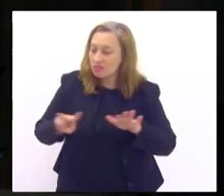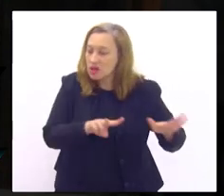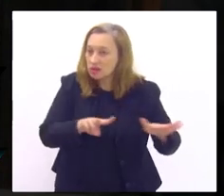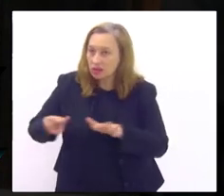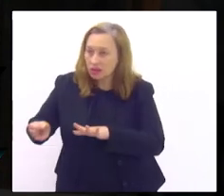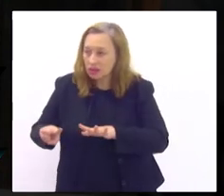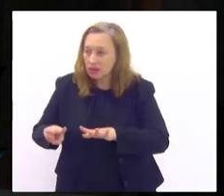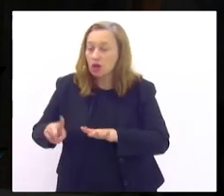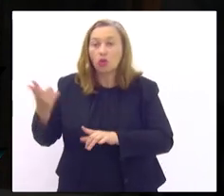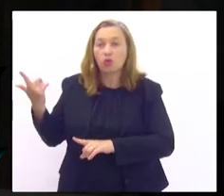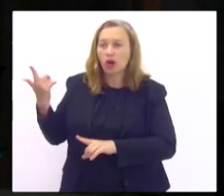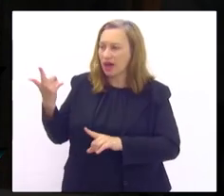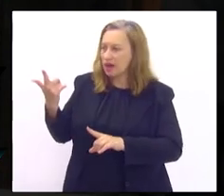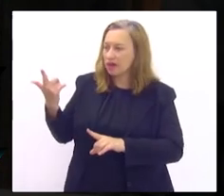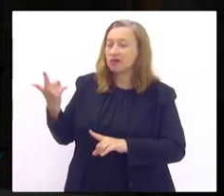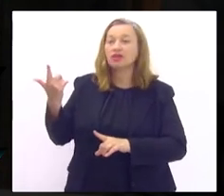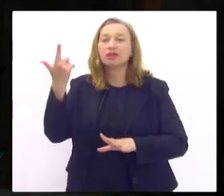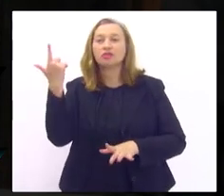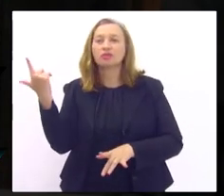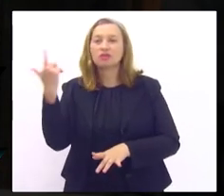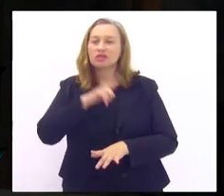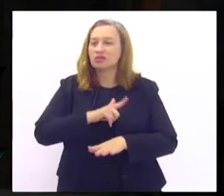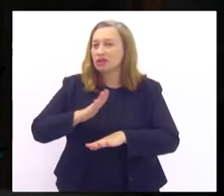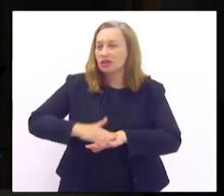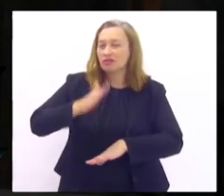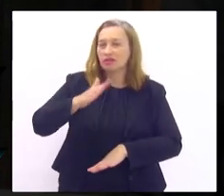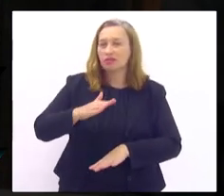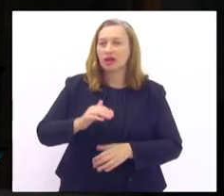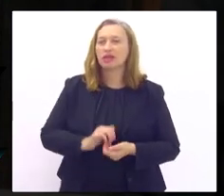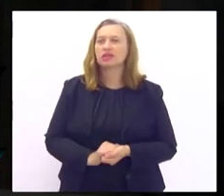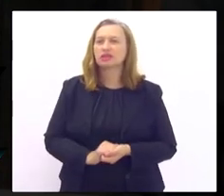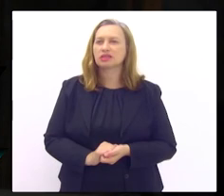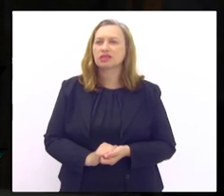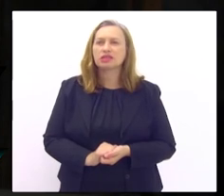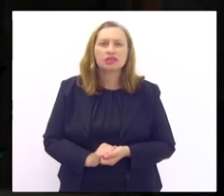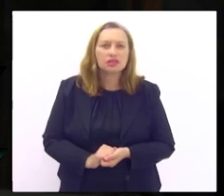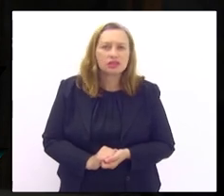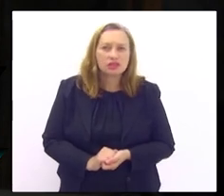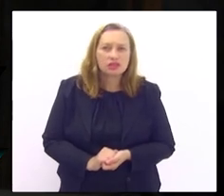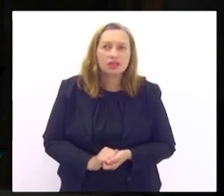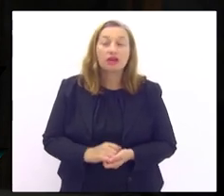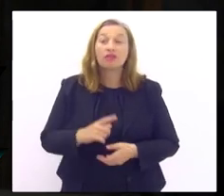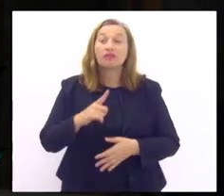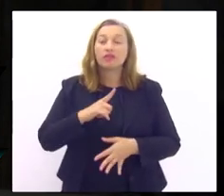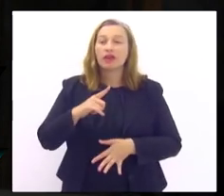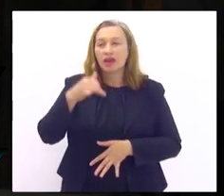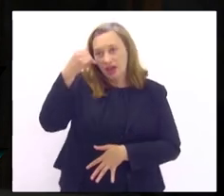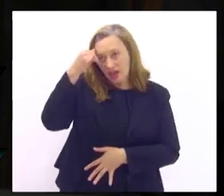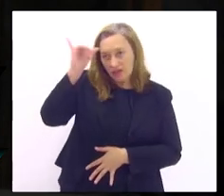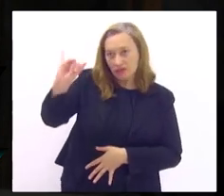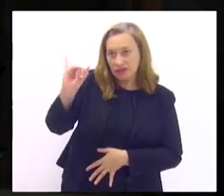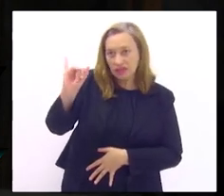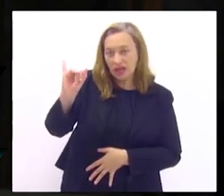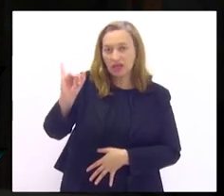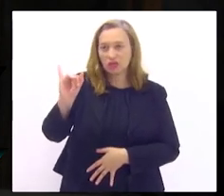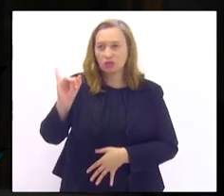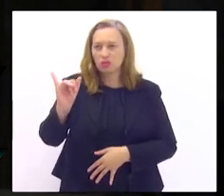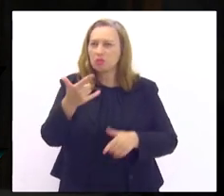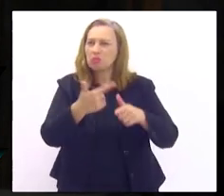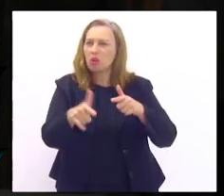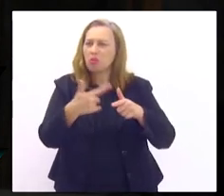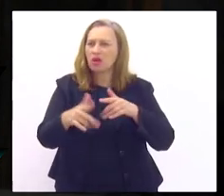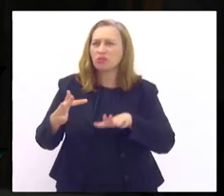paciente ele conseguiria ser visto muito mais a miúde né ter prevenindo complicações e é lógico que isso